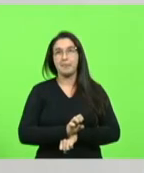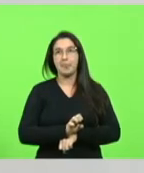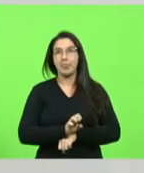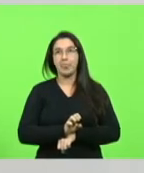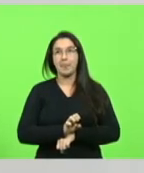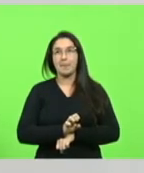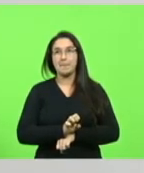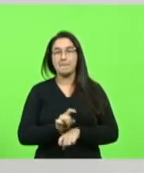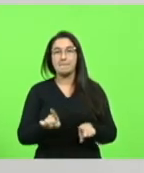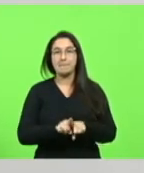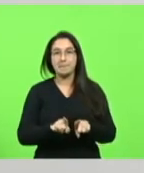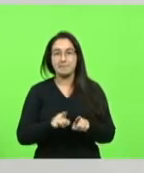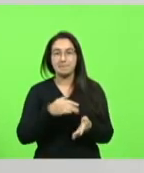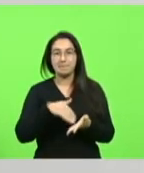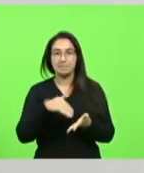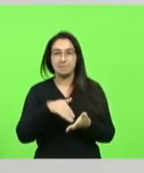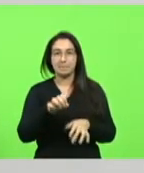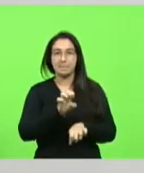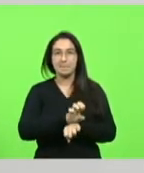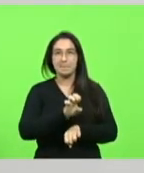do secretário do estado